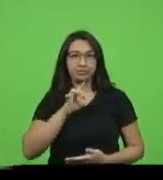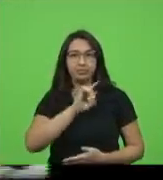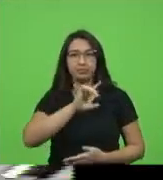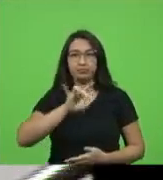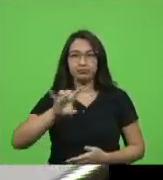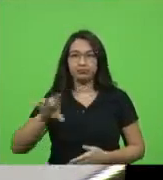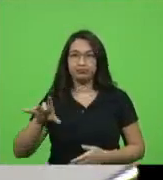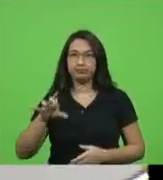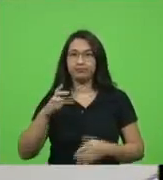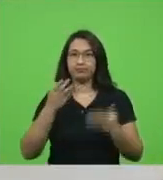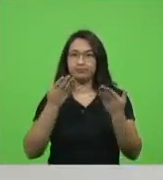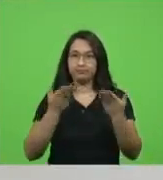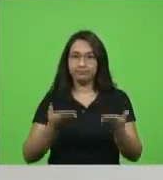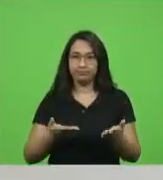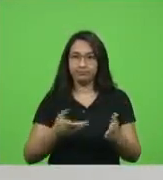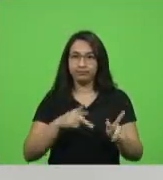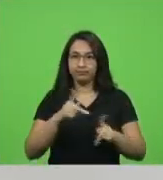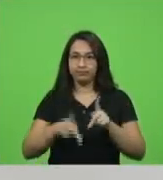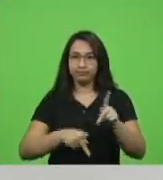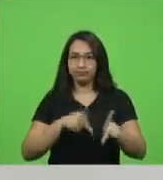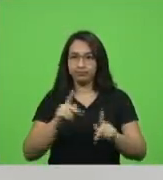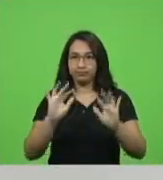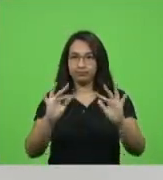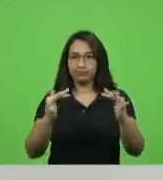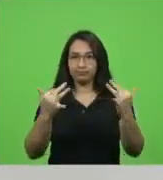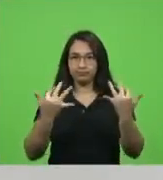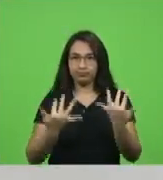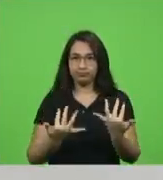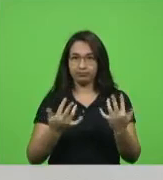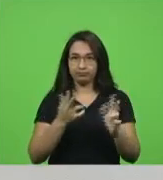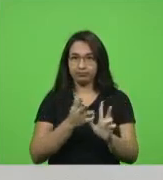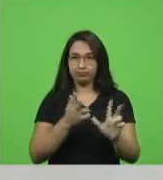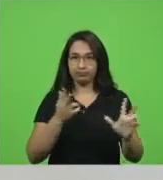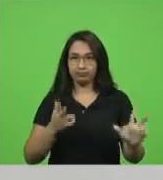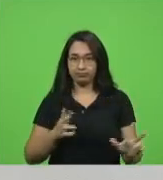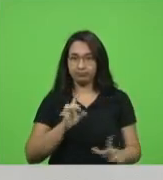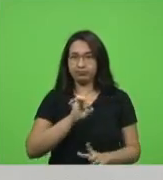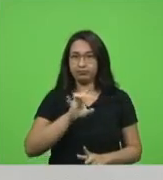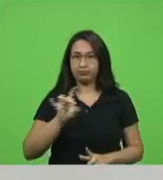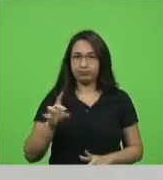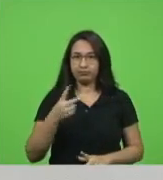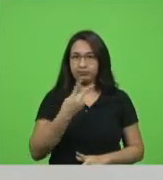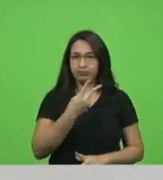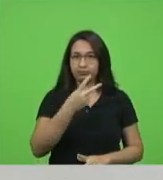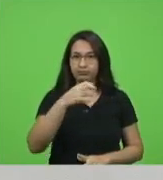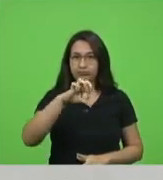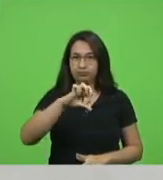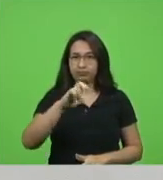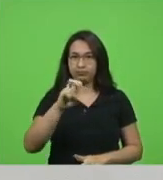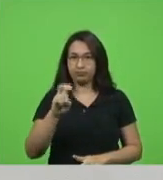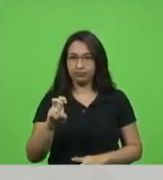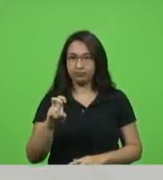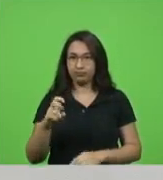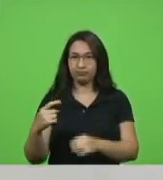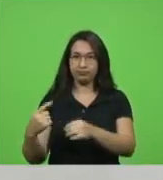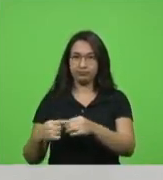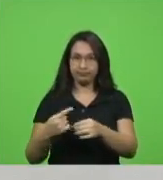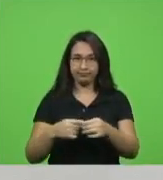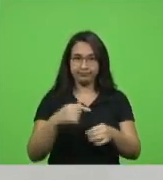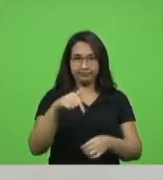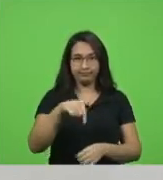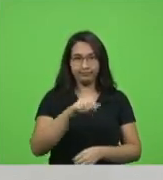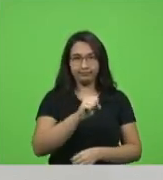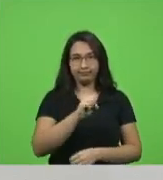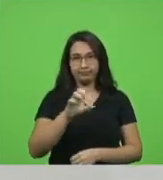catarinenses que nos assistem em cada um dos 295 municípios catarinenses que